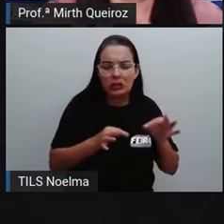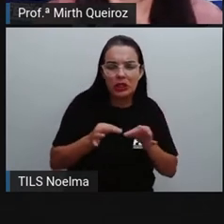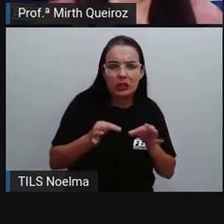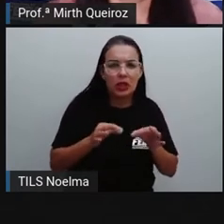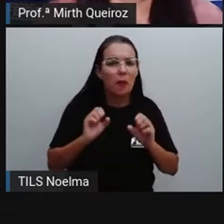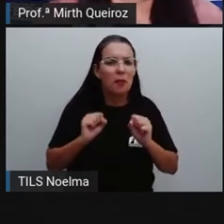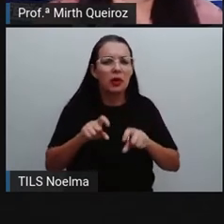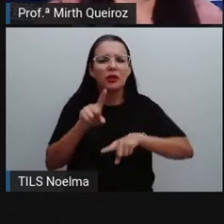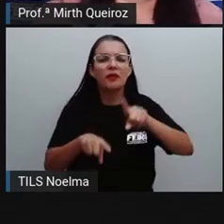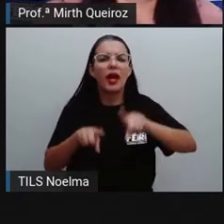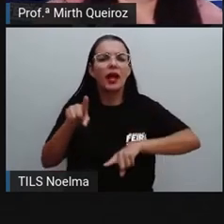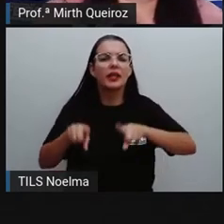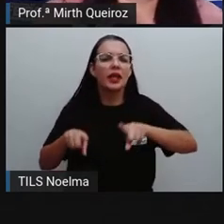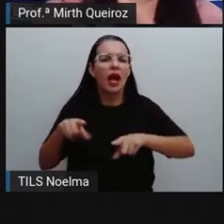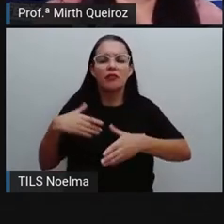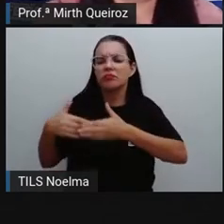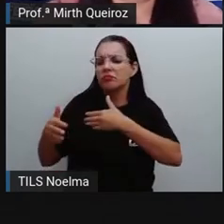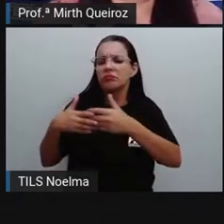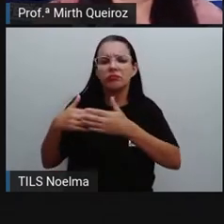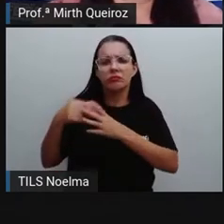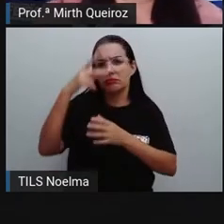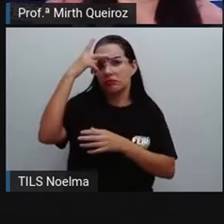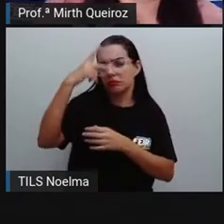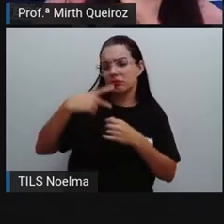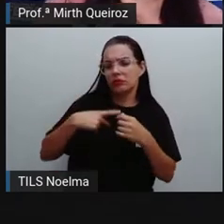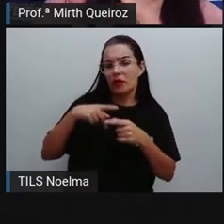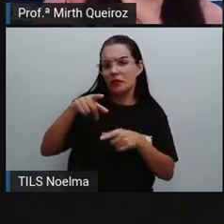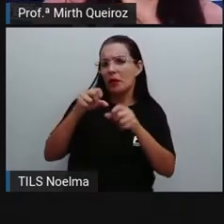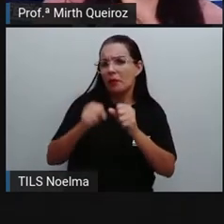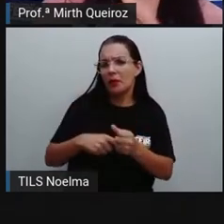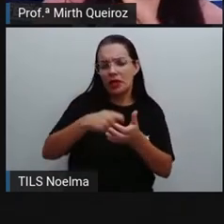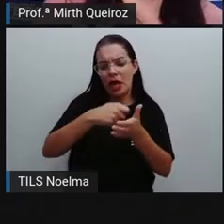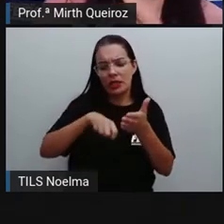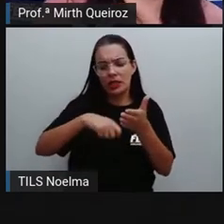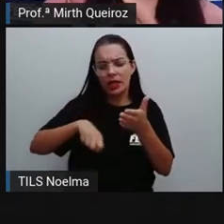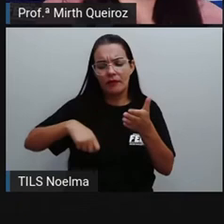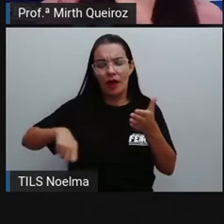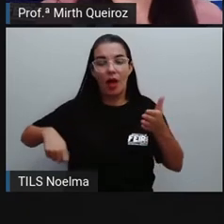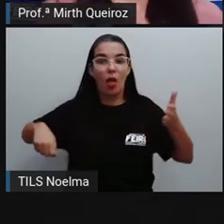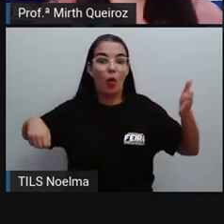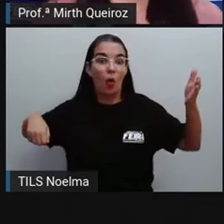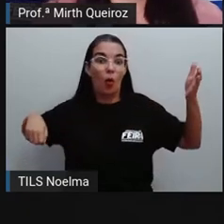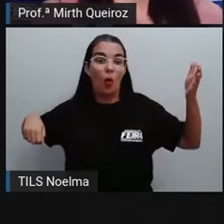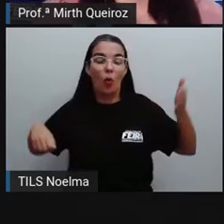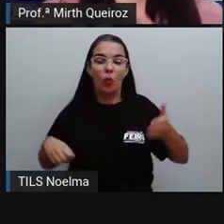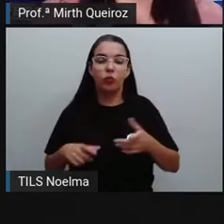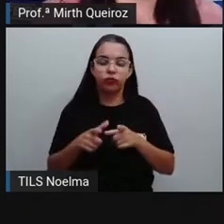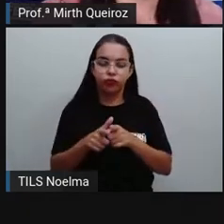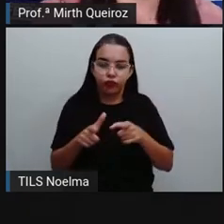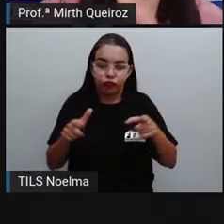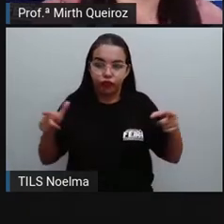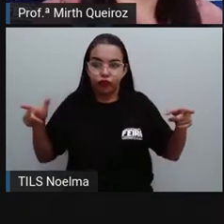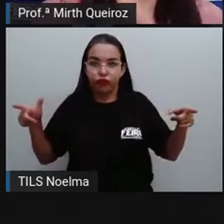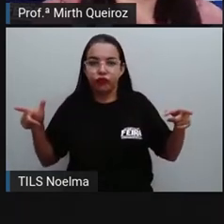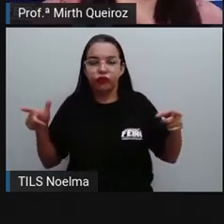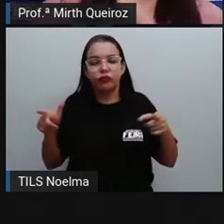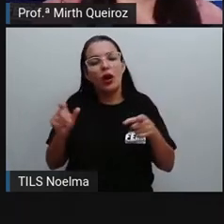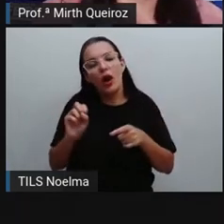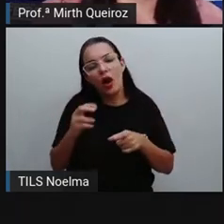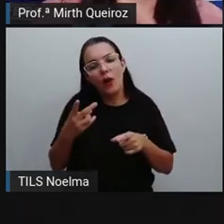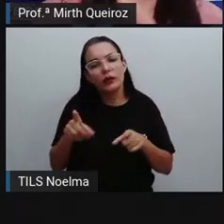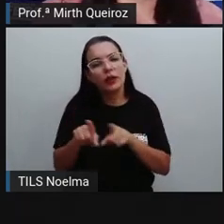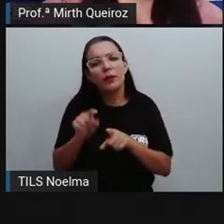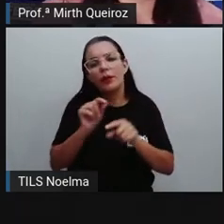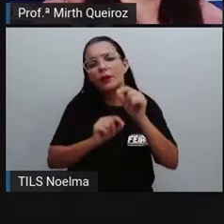a depender de variáveis individuais, né? Você pode escrever uma carta que seja mais curta ou, dependendo da quantidade de